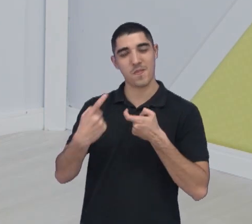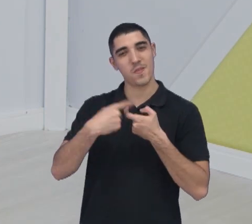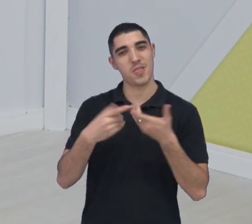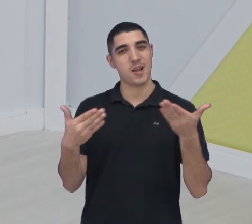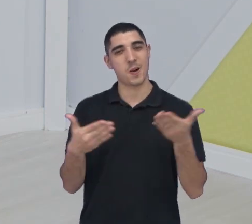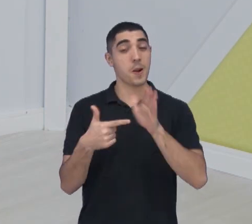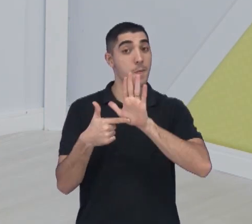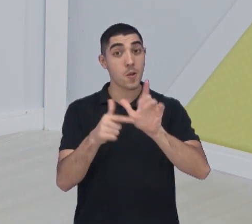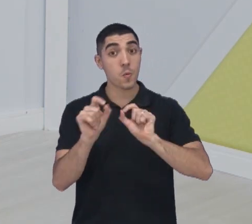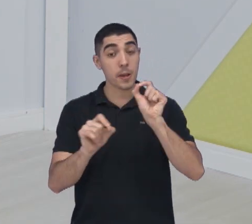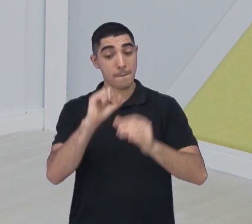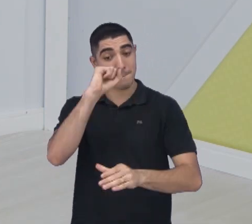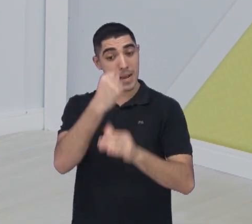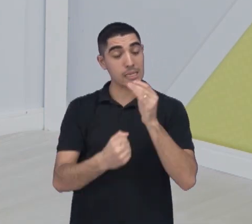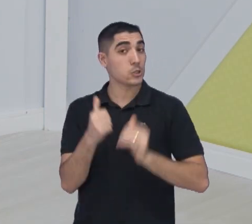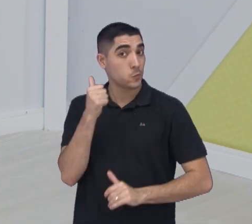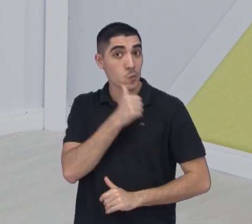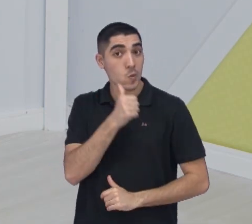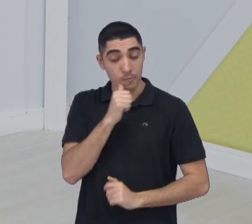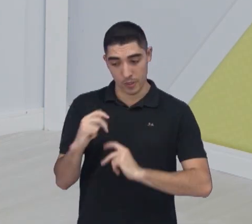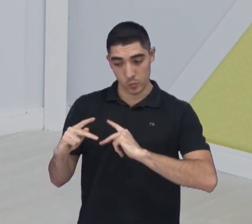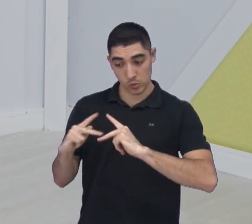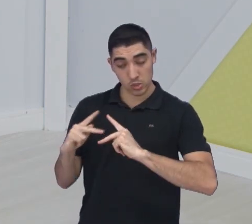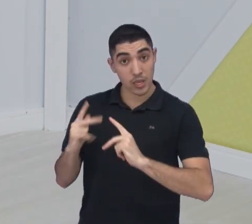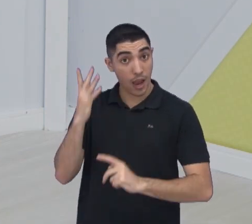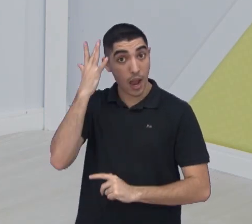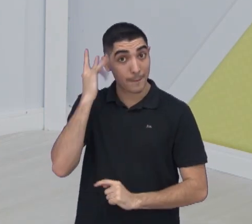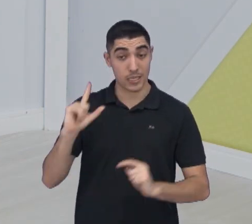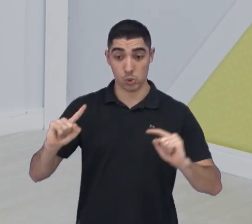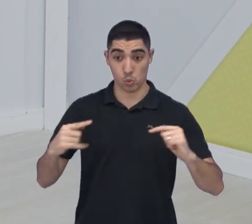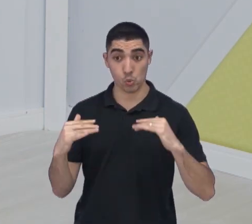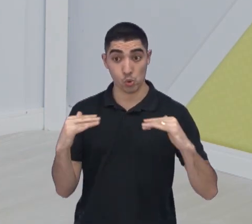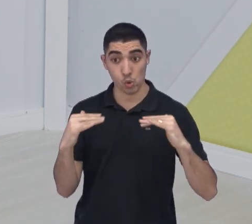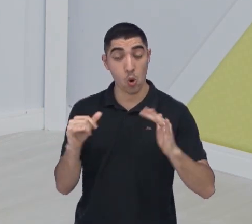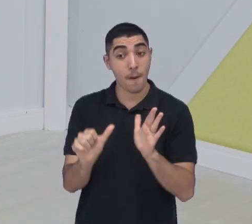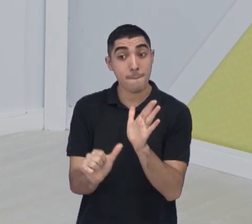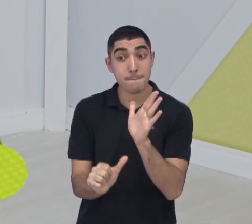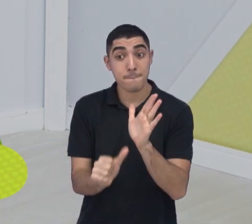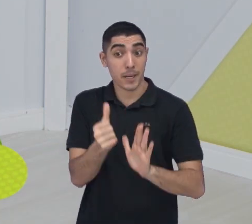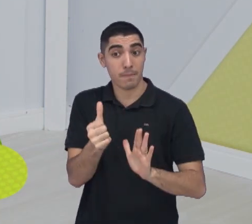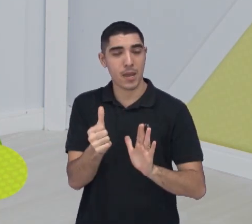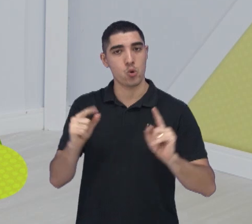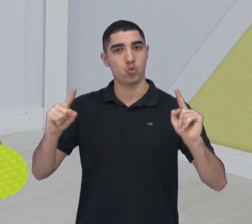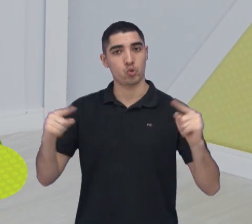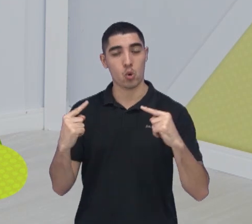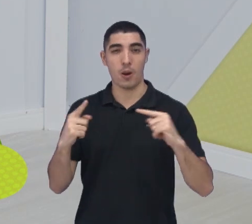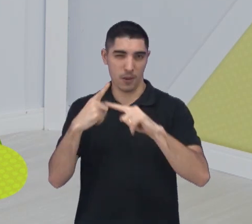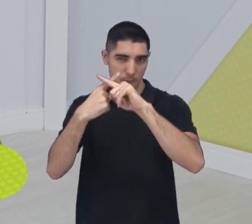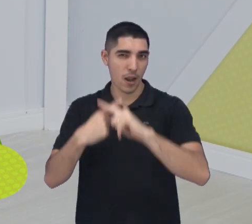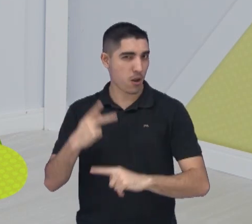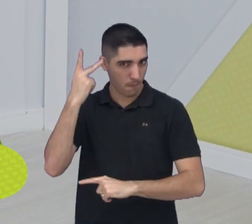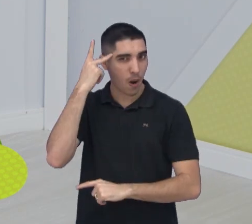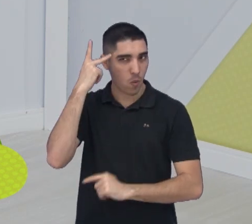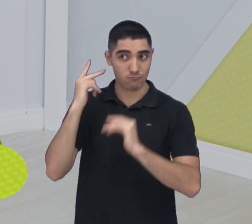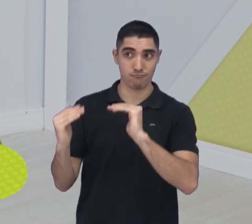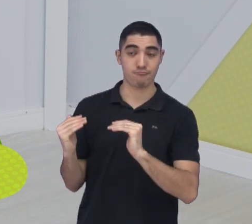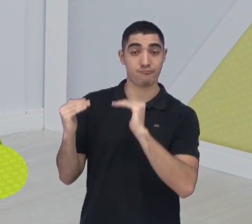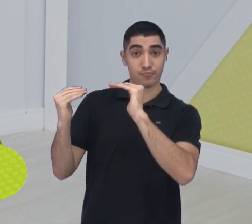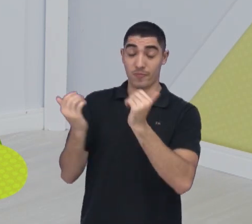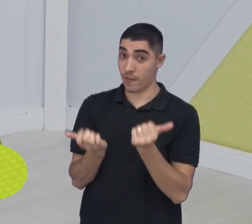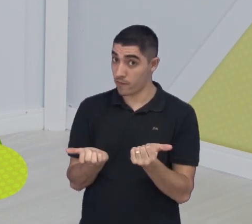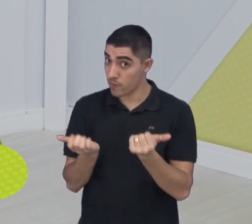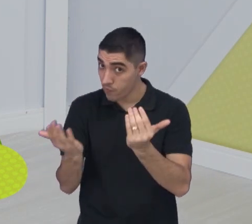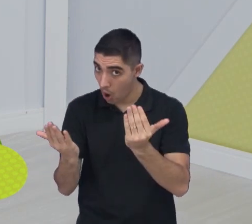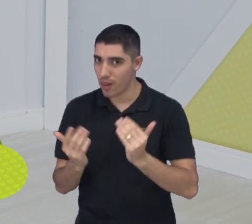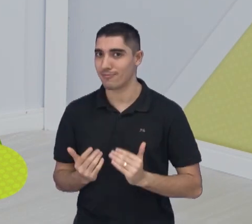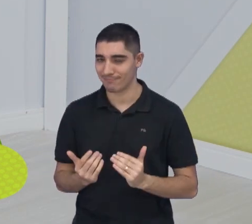Para falar de basquete feminino, o São José entra em quadra amanhã pela abertura do Campeonato Paulista Adulto, fora de casa. E o time do técnico